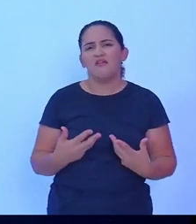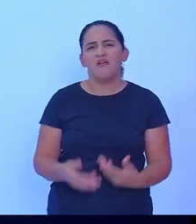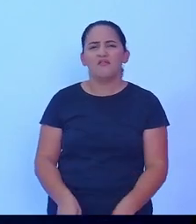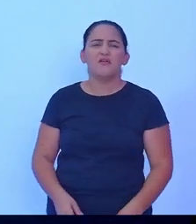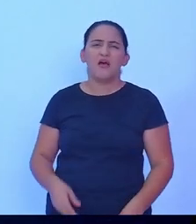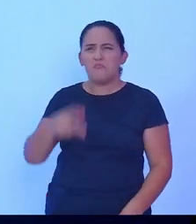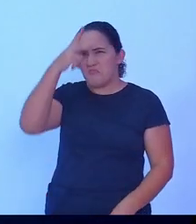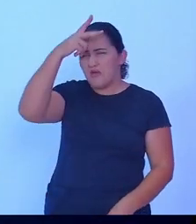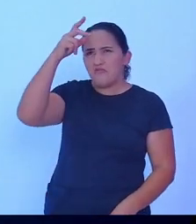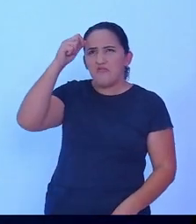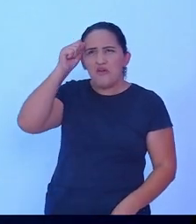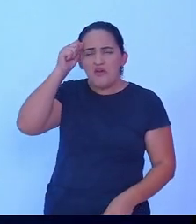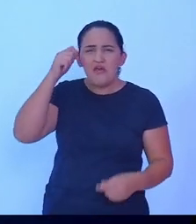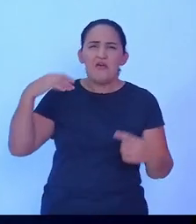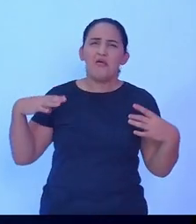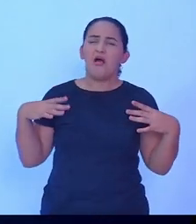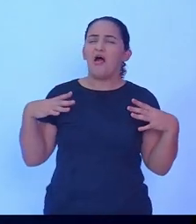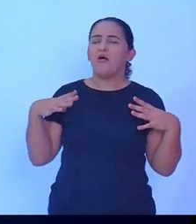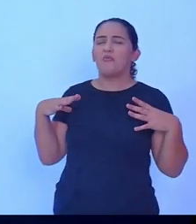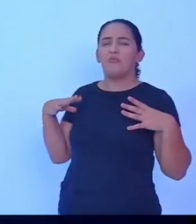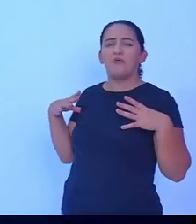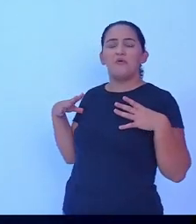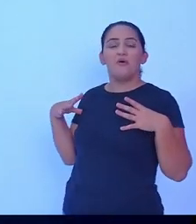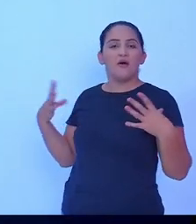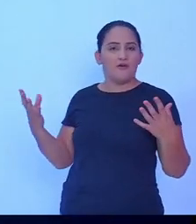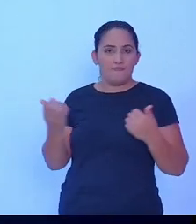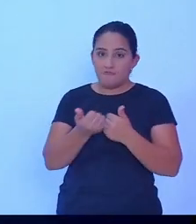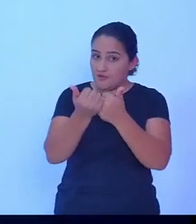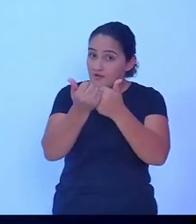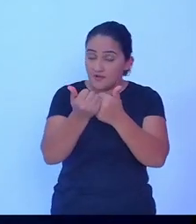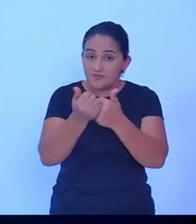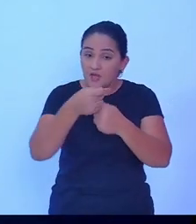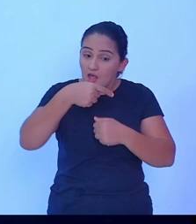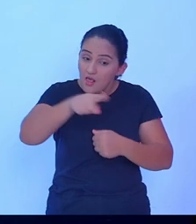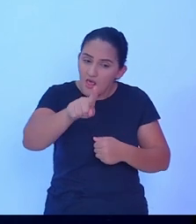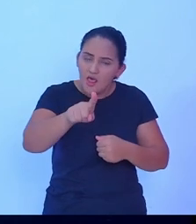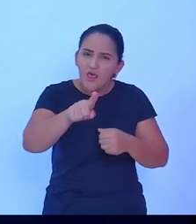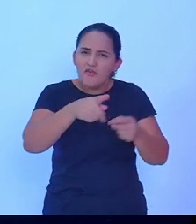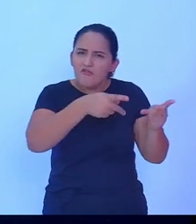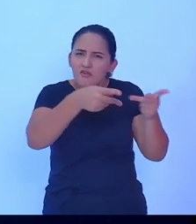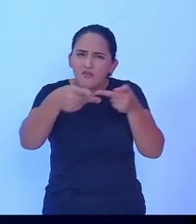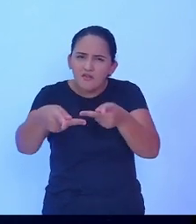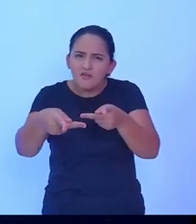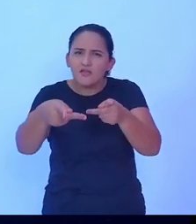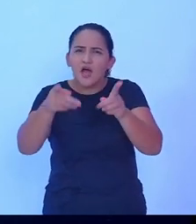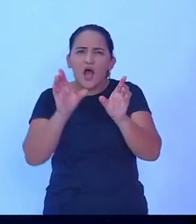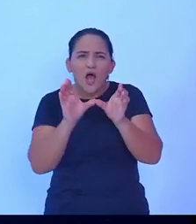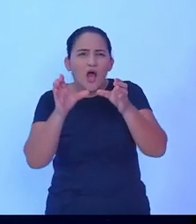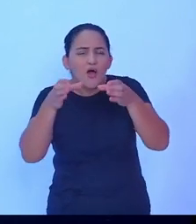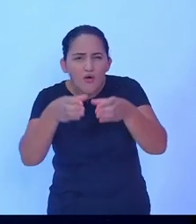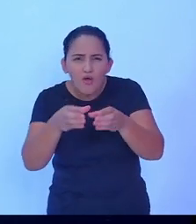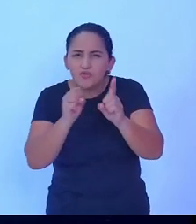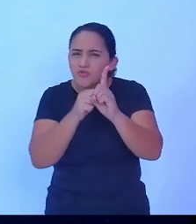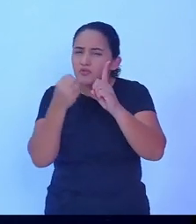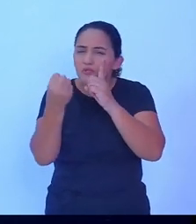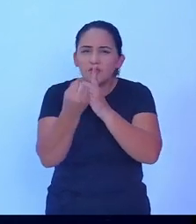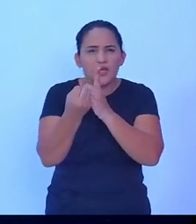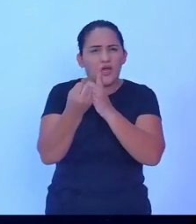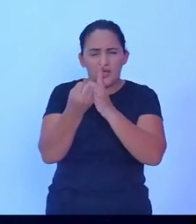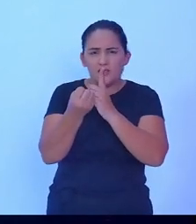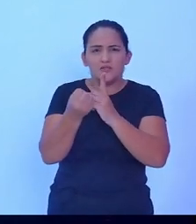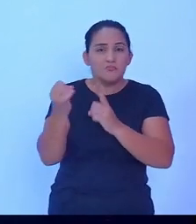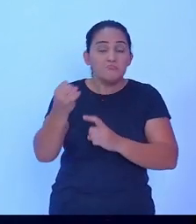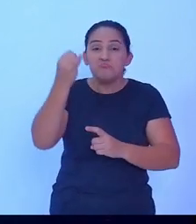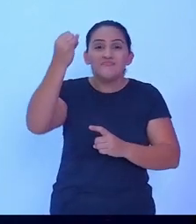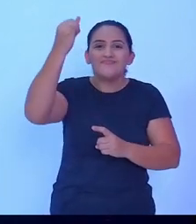prefeito, e consultar a comunidade, estar visitando e ver qual que é o papel de nós,